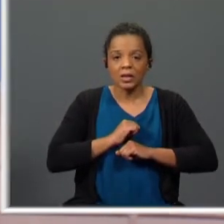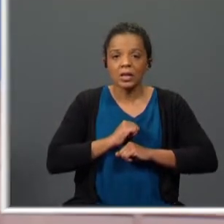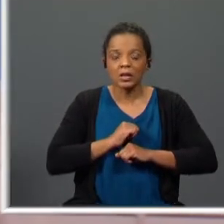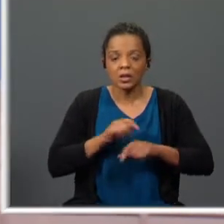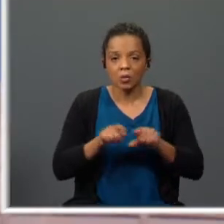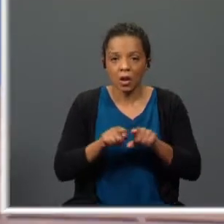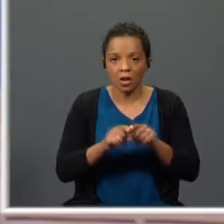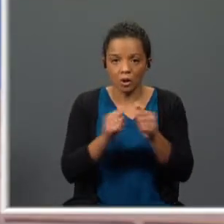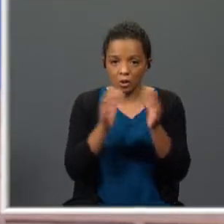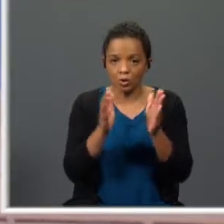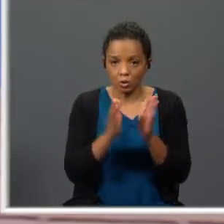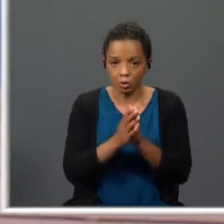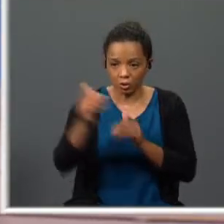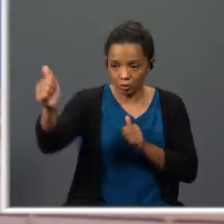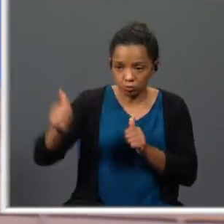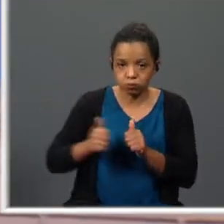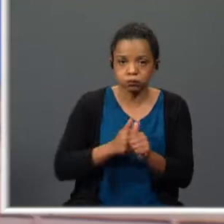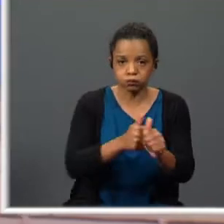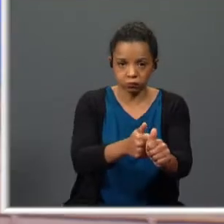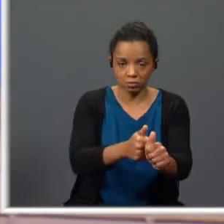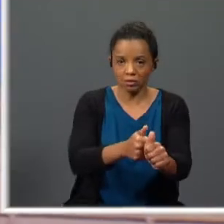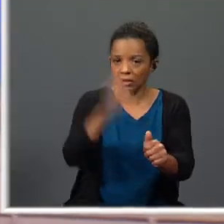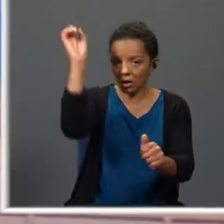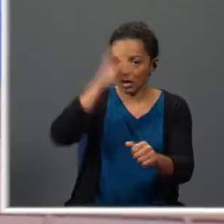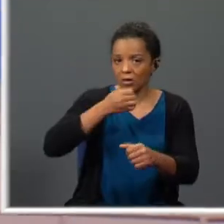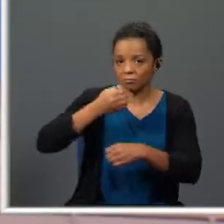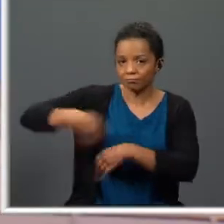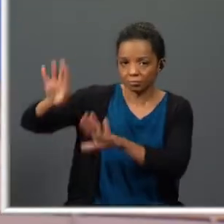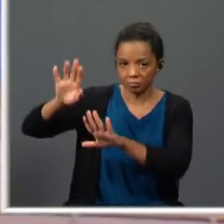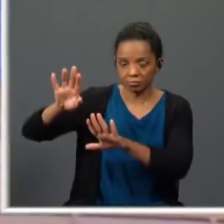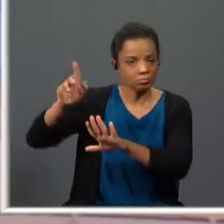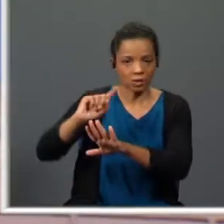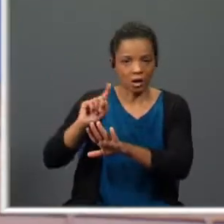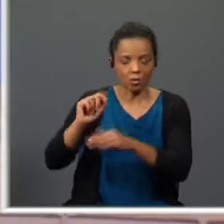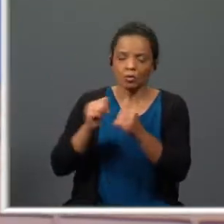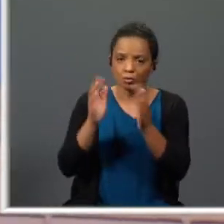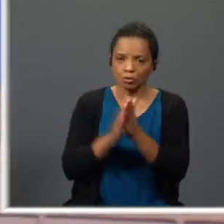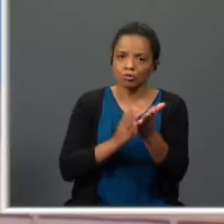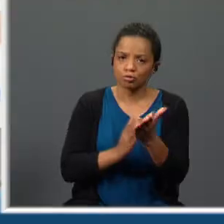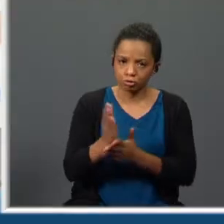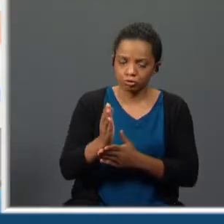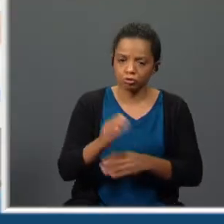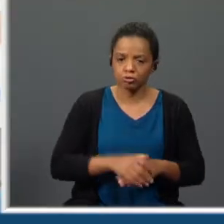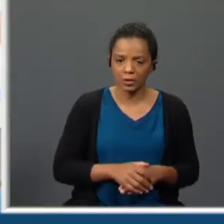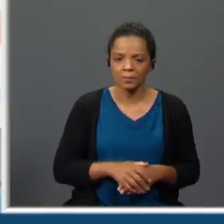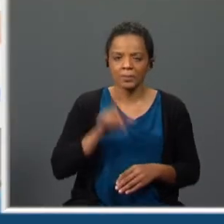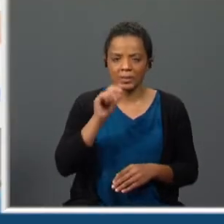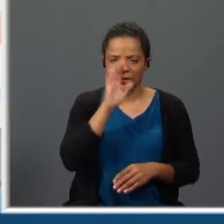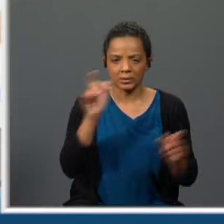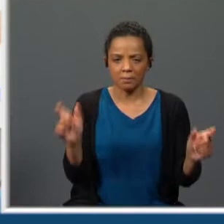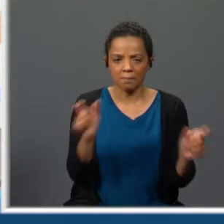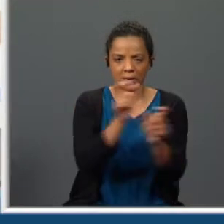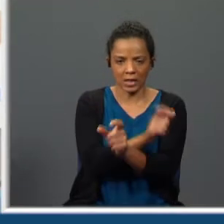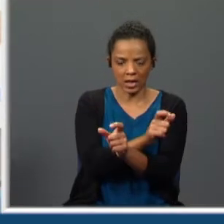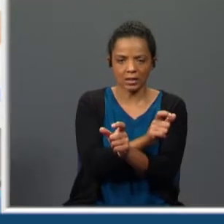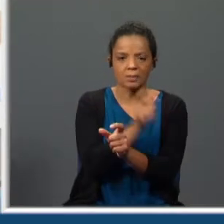deixou de vir atrás de mim e nenhuma deixou de se prostituir repara até que se nós trocarmos ali converteu